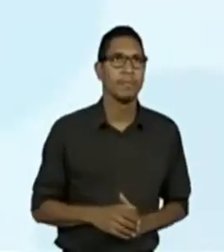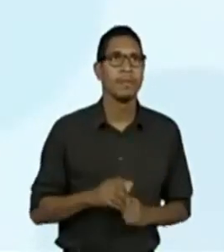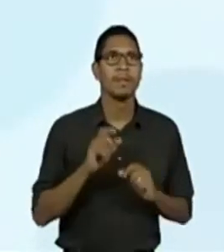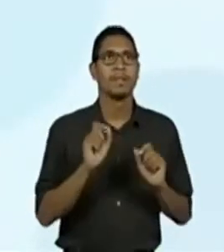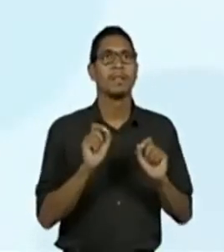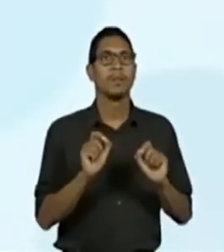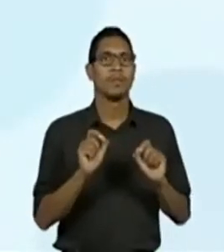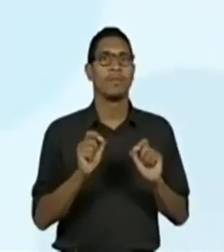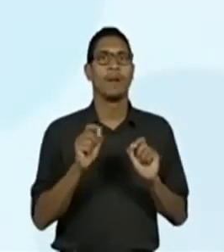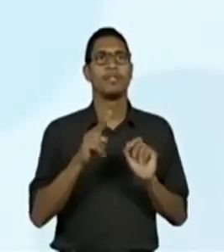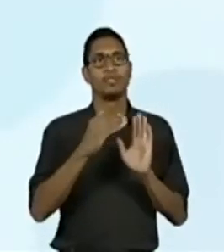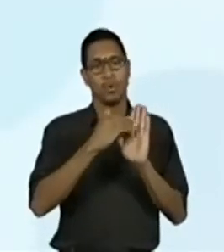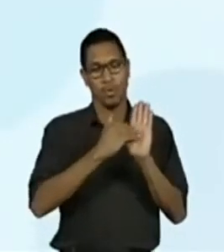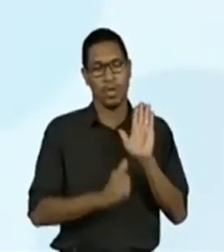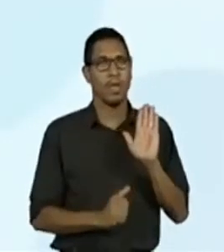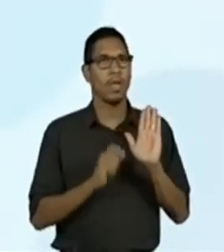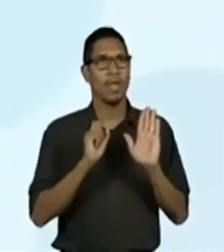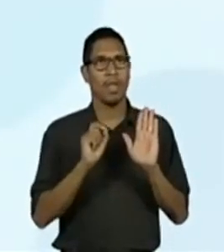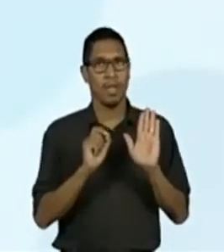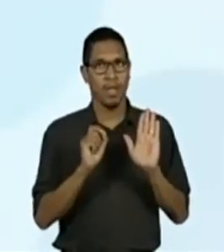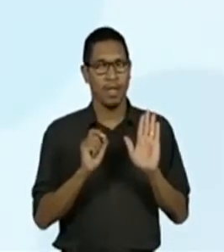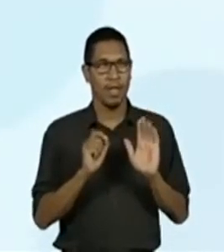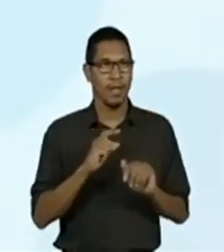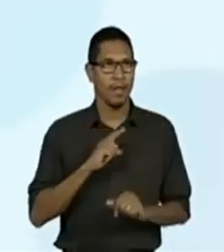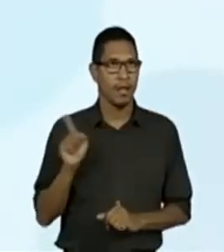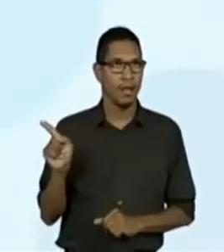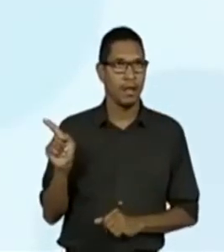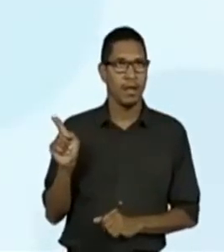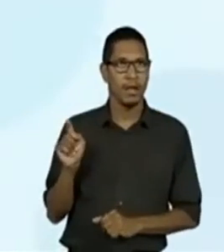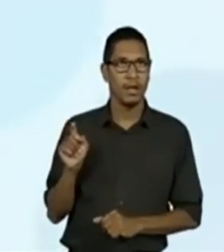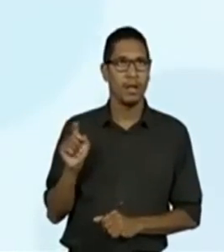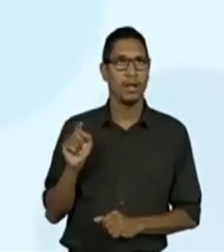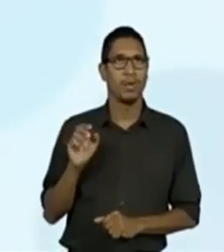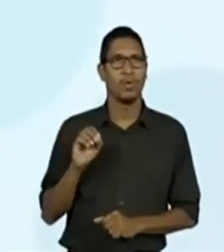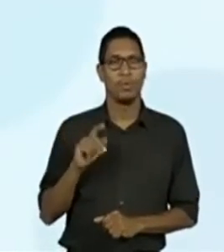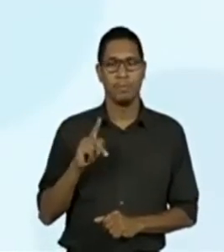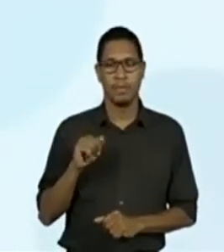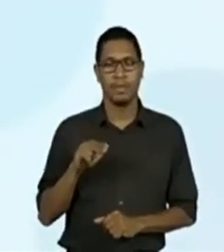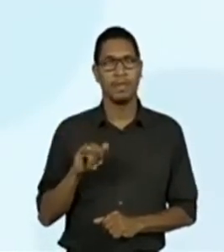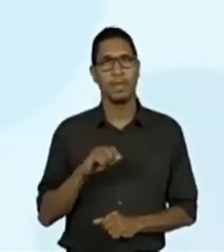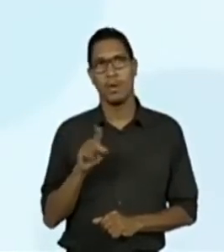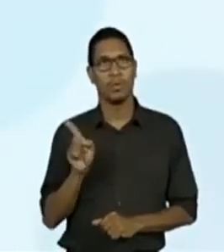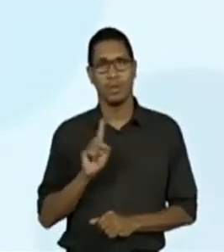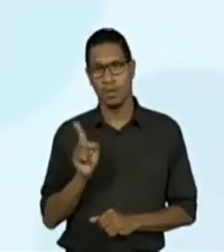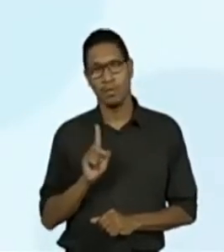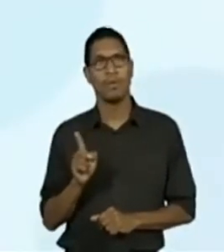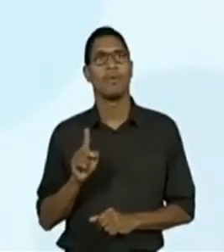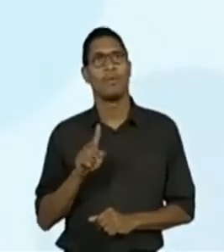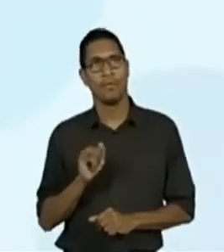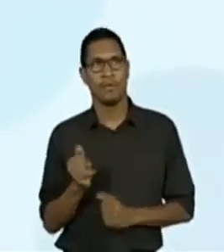a gente não é opinião. Então, a gente coloca com